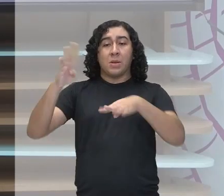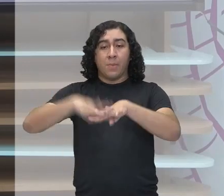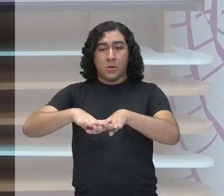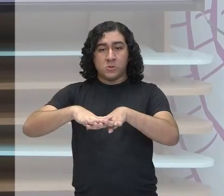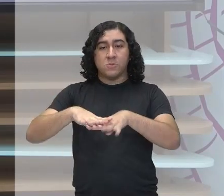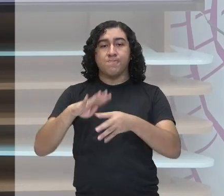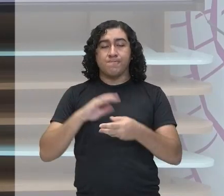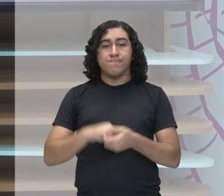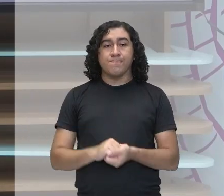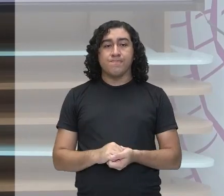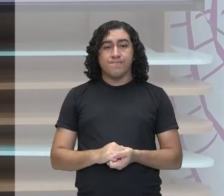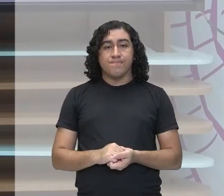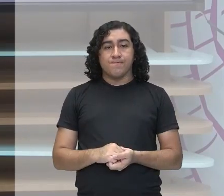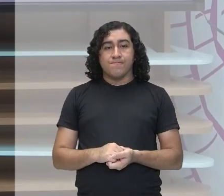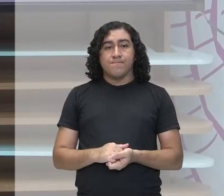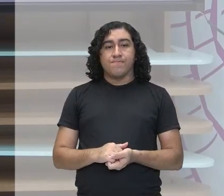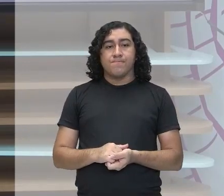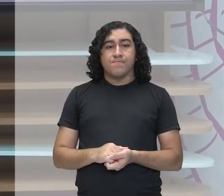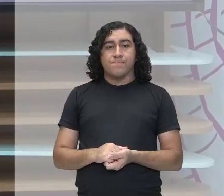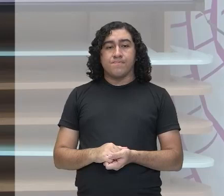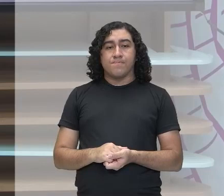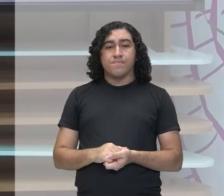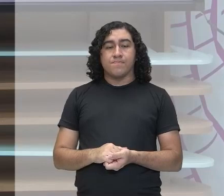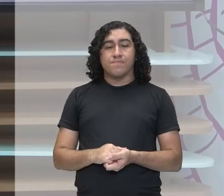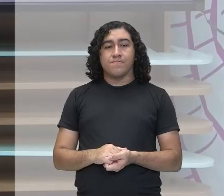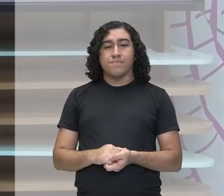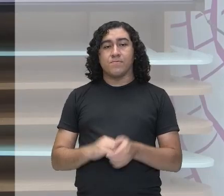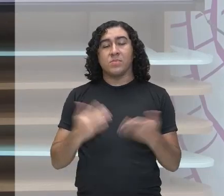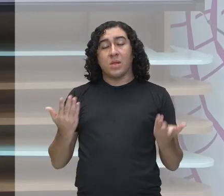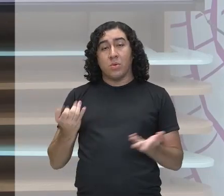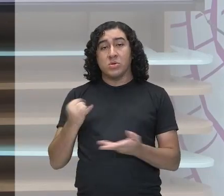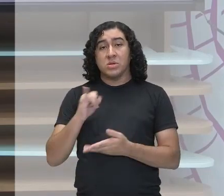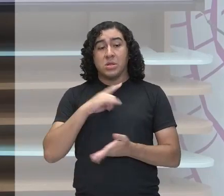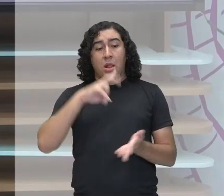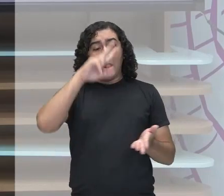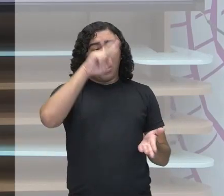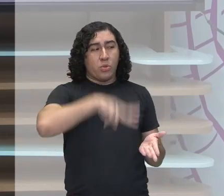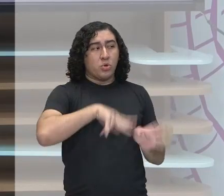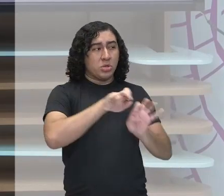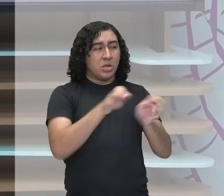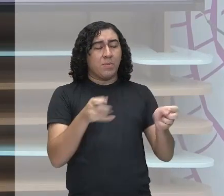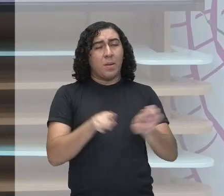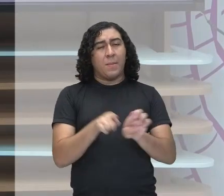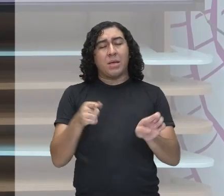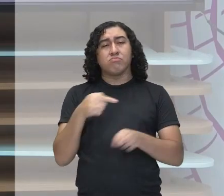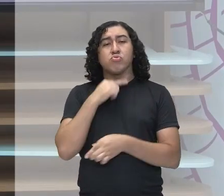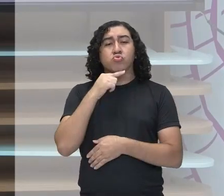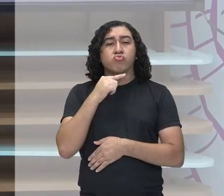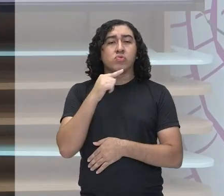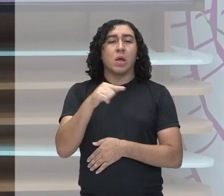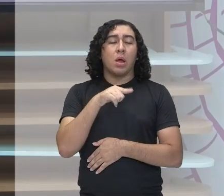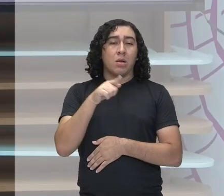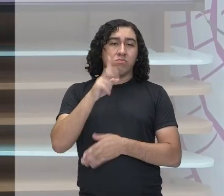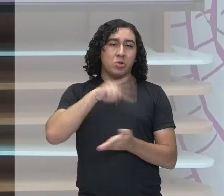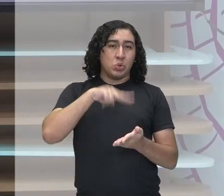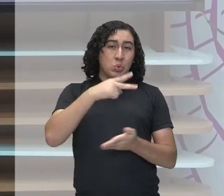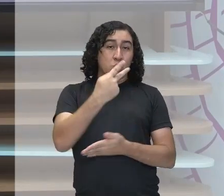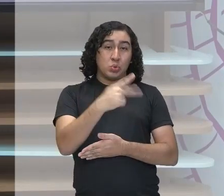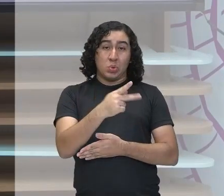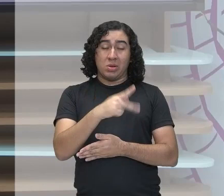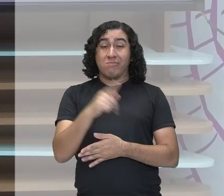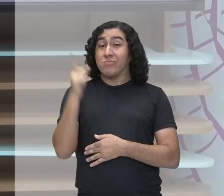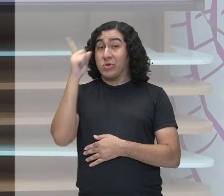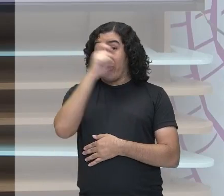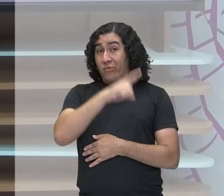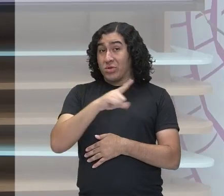linguagem da matemática. Então, se você fizer a leitura e não compreende o que você leu, fica muito difícil